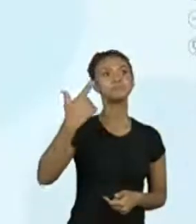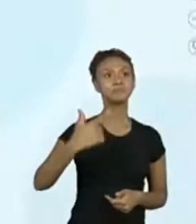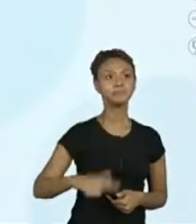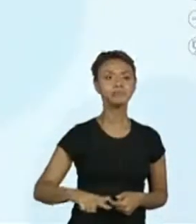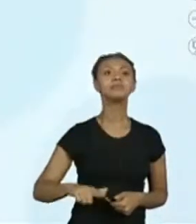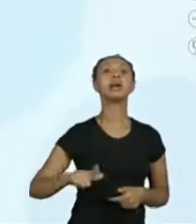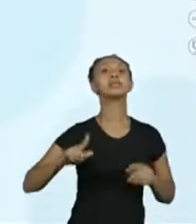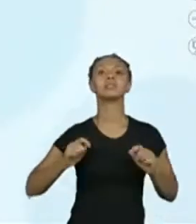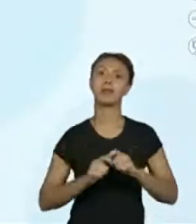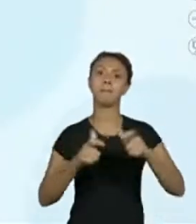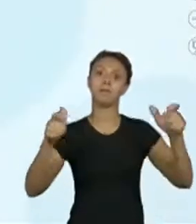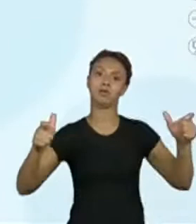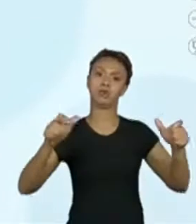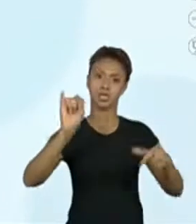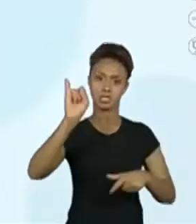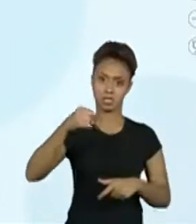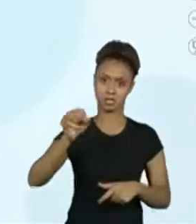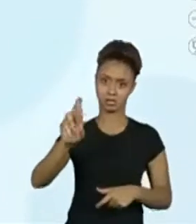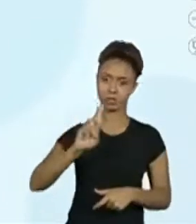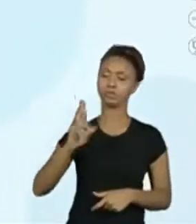unanimidade. Sim.